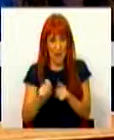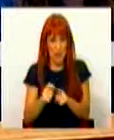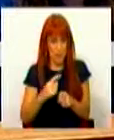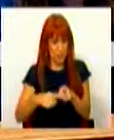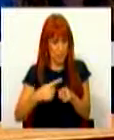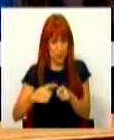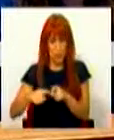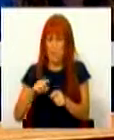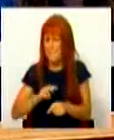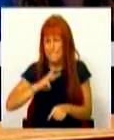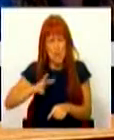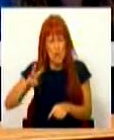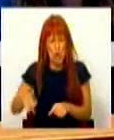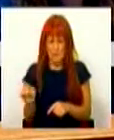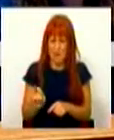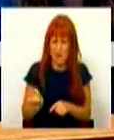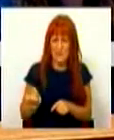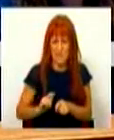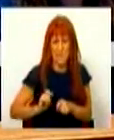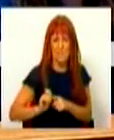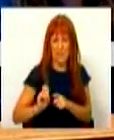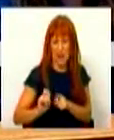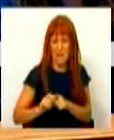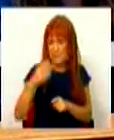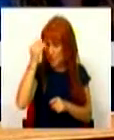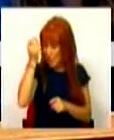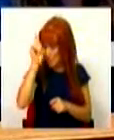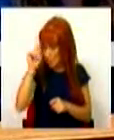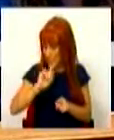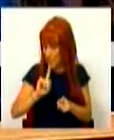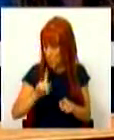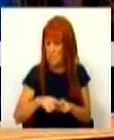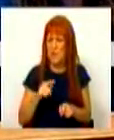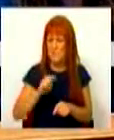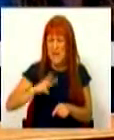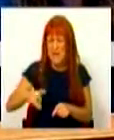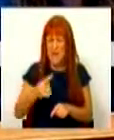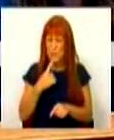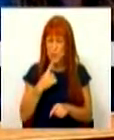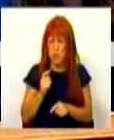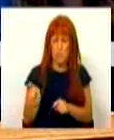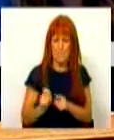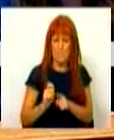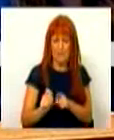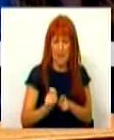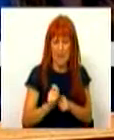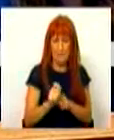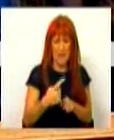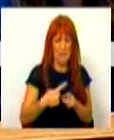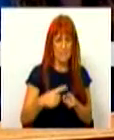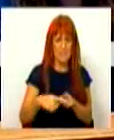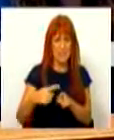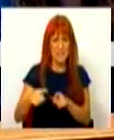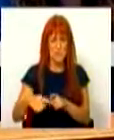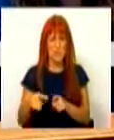prestações, que são milhões todos os meses, é bom não esquecer, são muitos milhões todos os meses, não tem